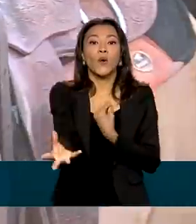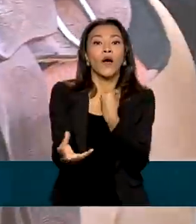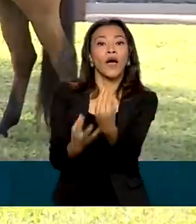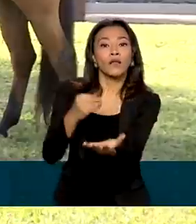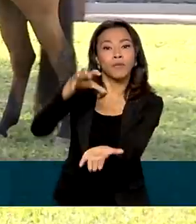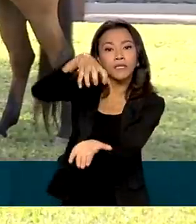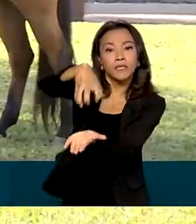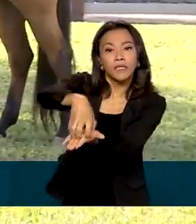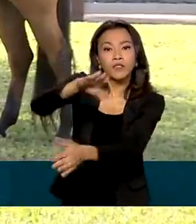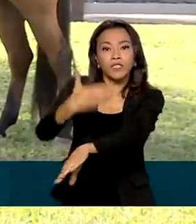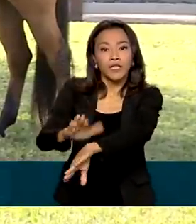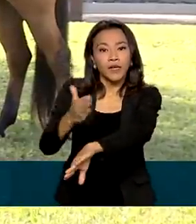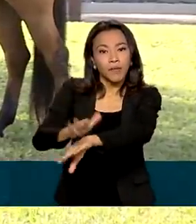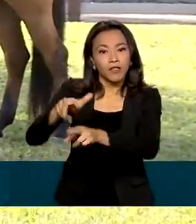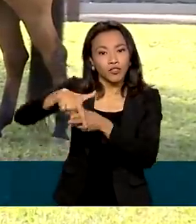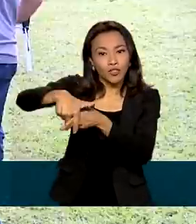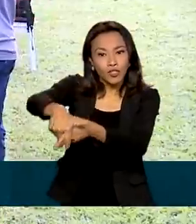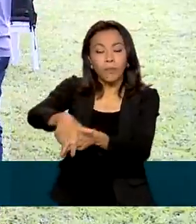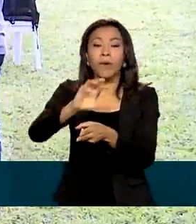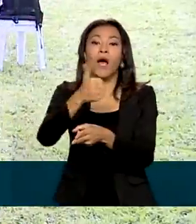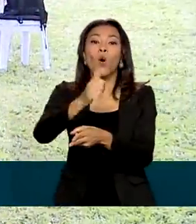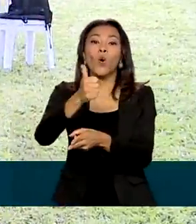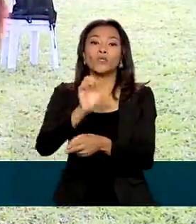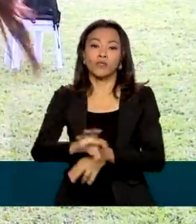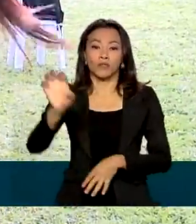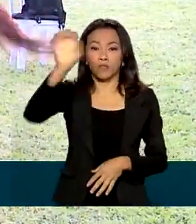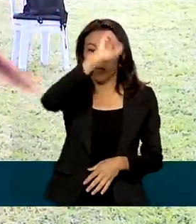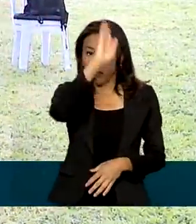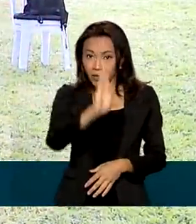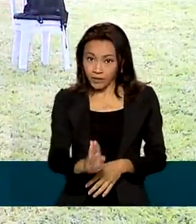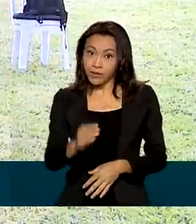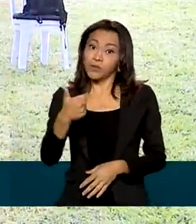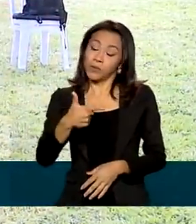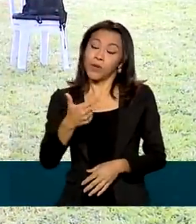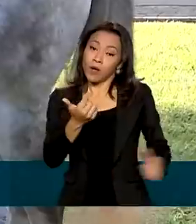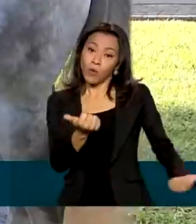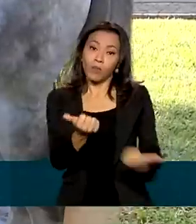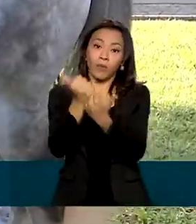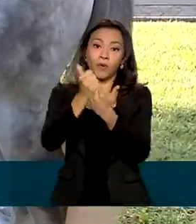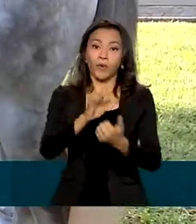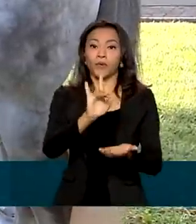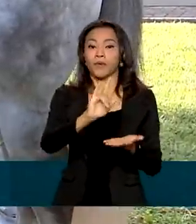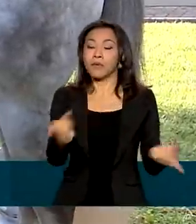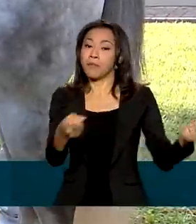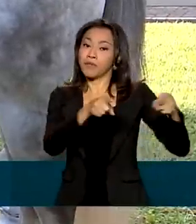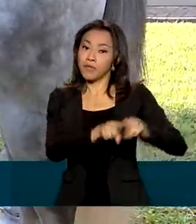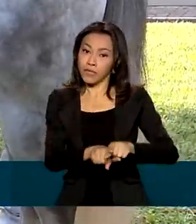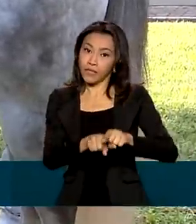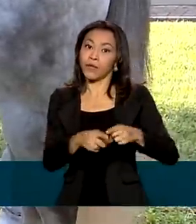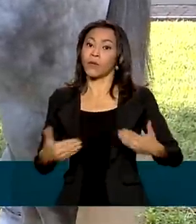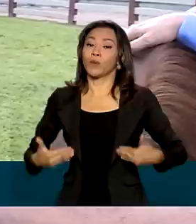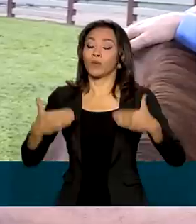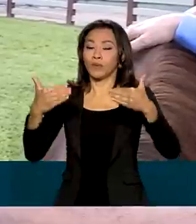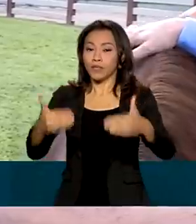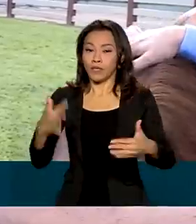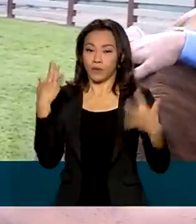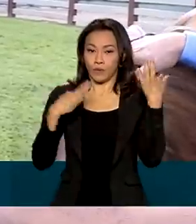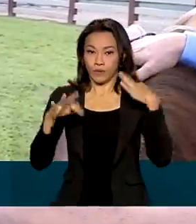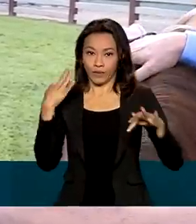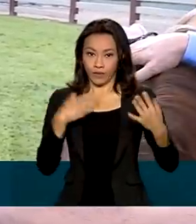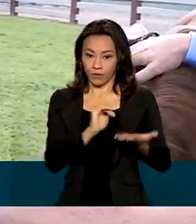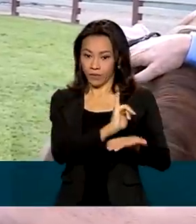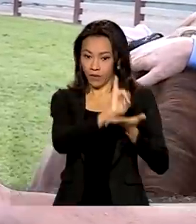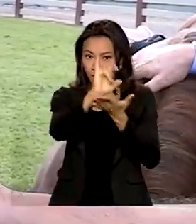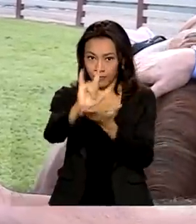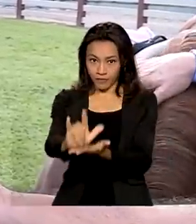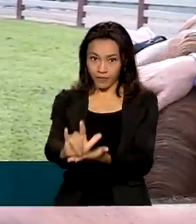ecoterapia em 11 estados do país por meio do projeto Pátria Voluntária, em parceria com o Ministério do Turismo. É um cavalo